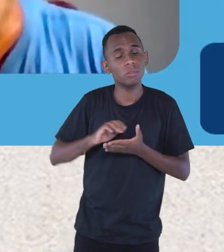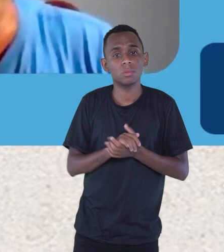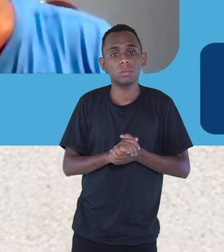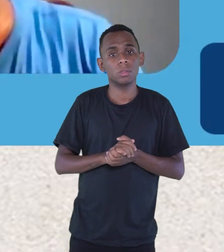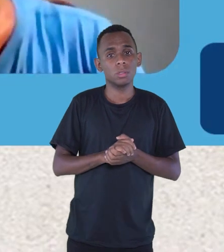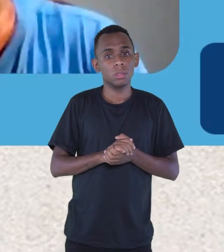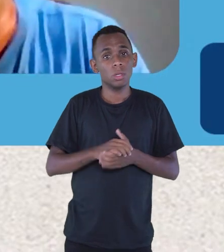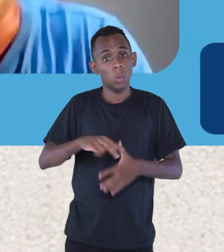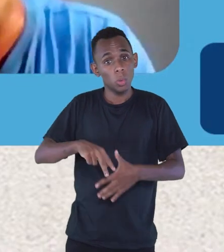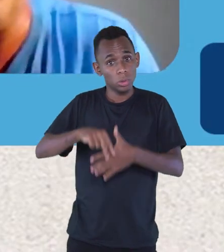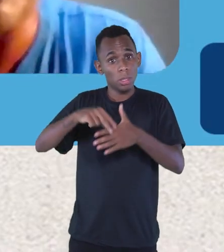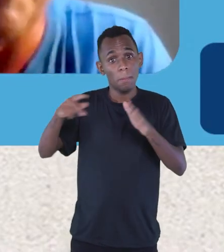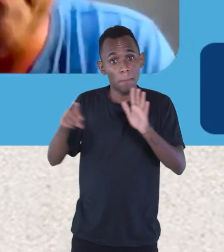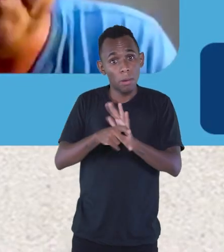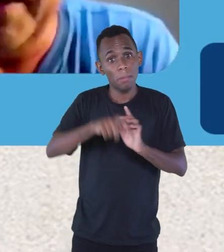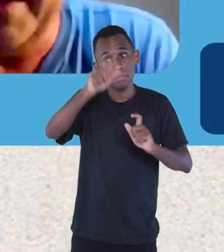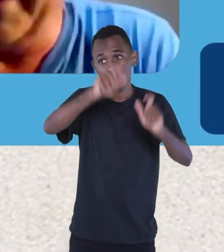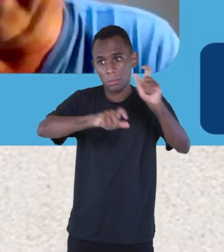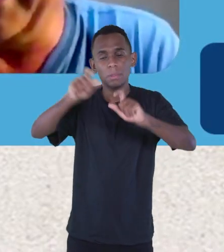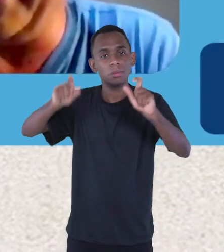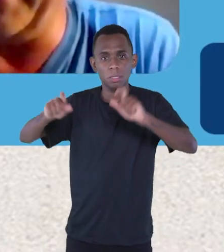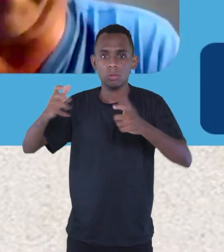cordel para aquelas pessoas.